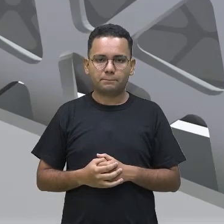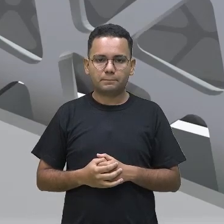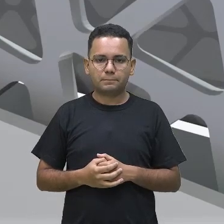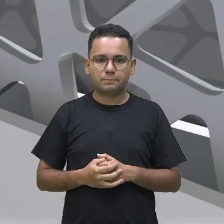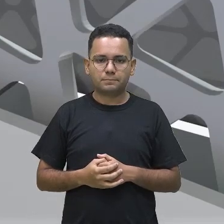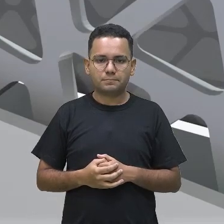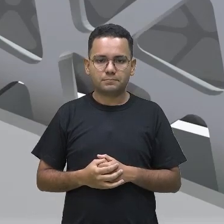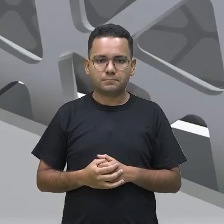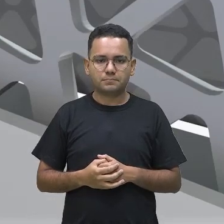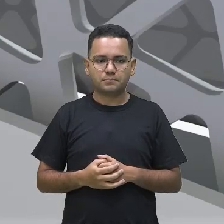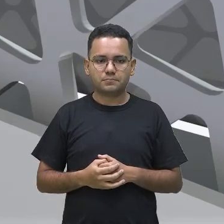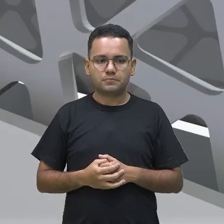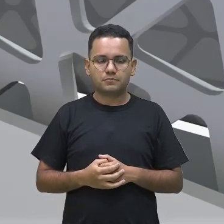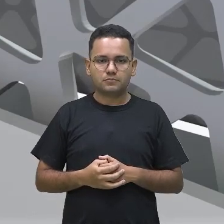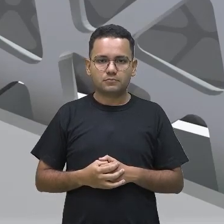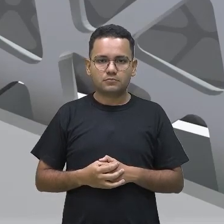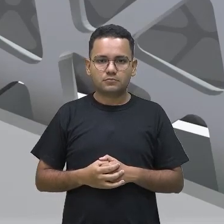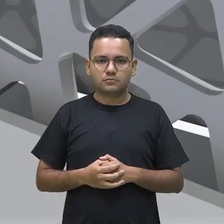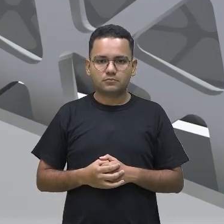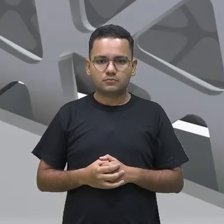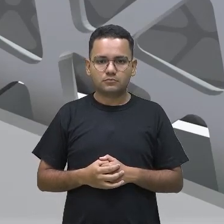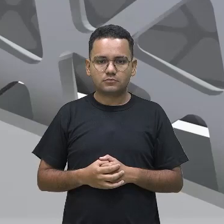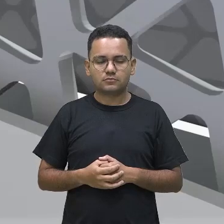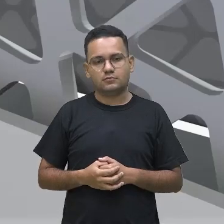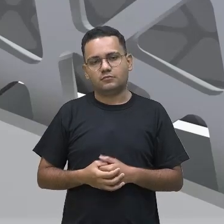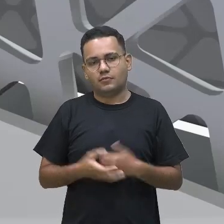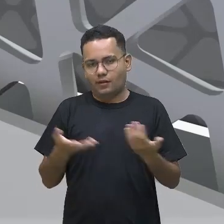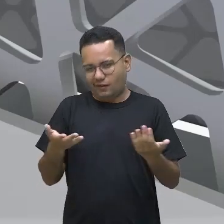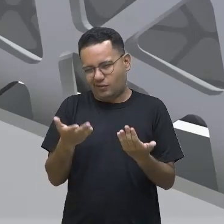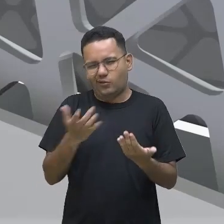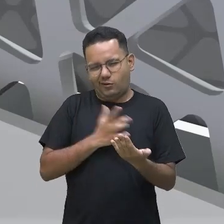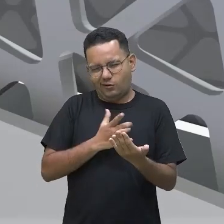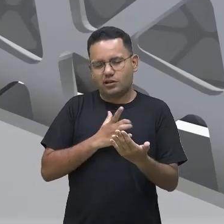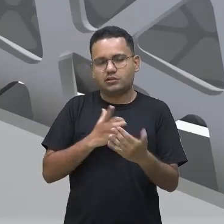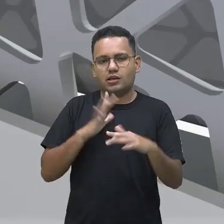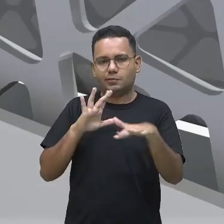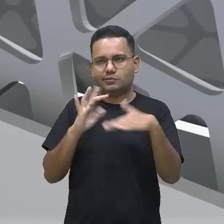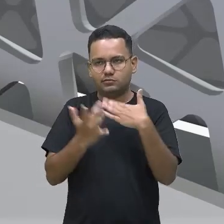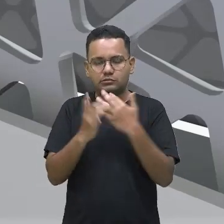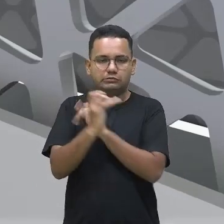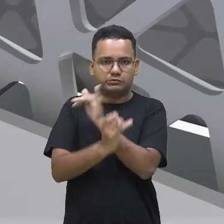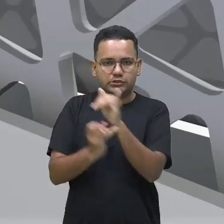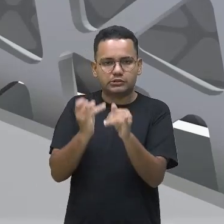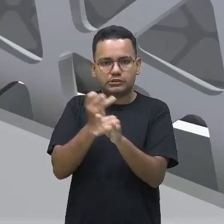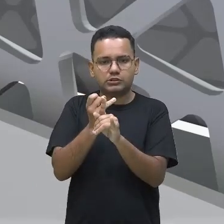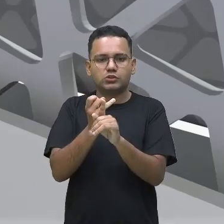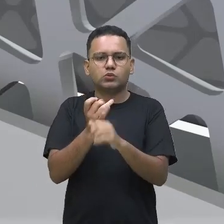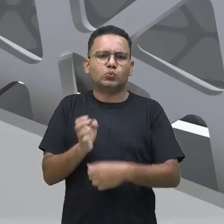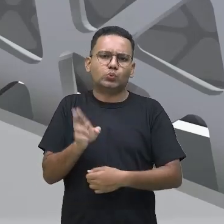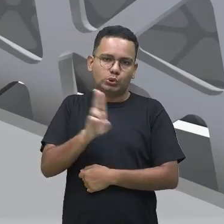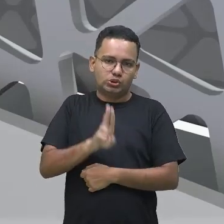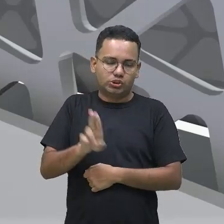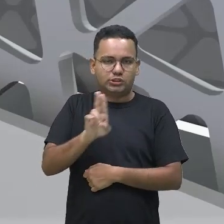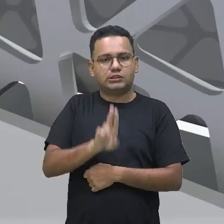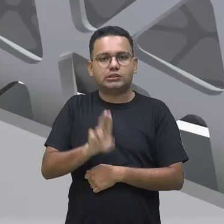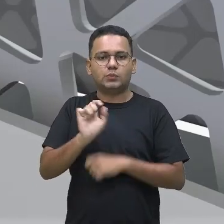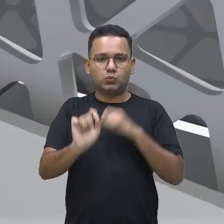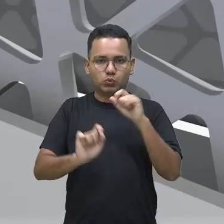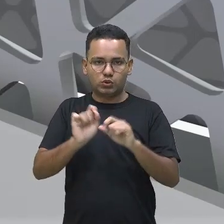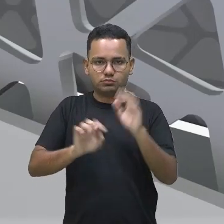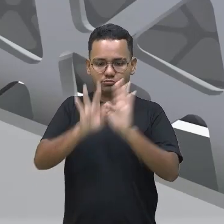chegada da internet nas nossas mensagens, a gente utiliza demais os textos